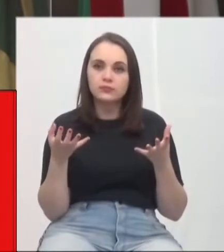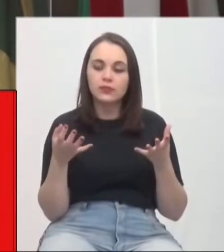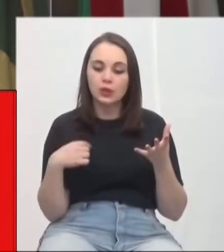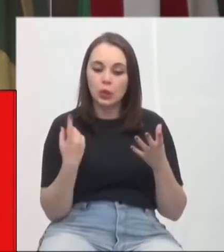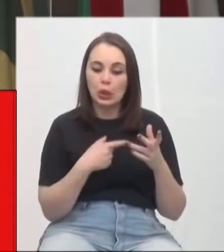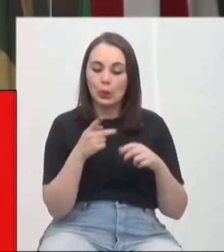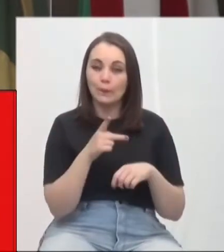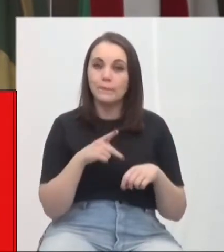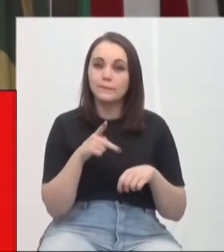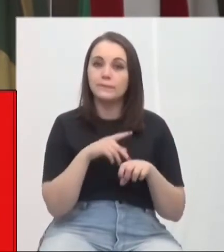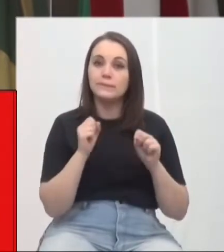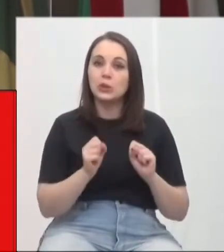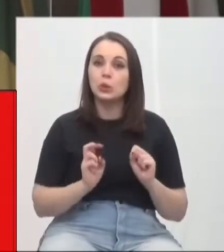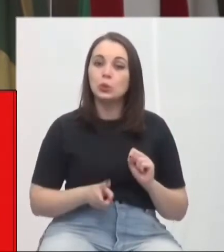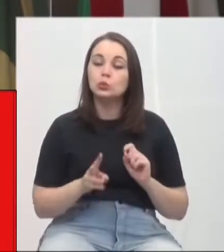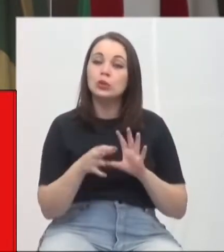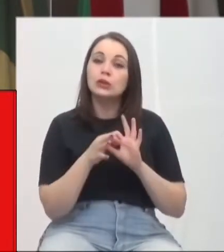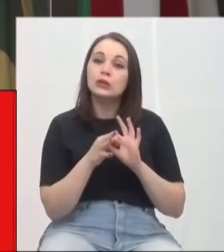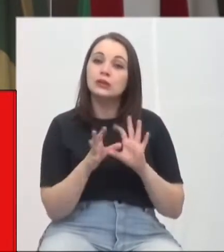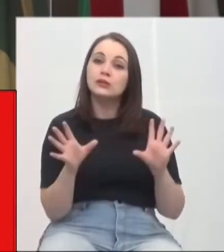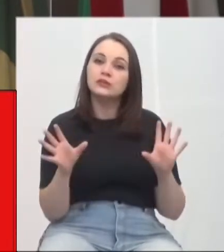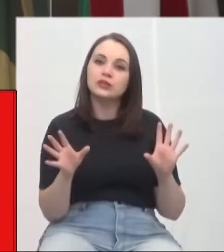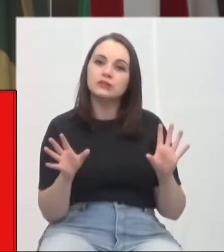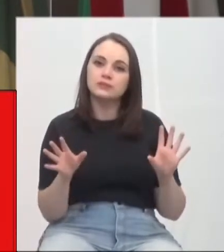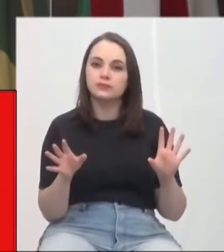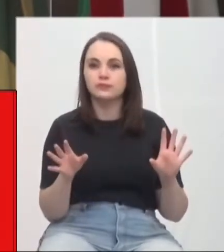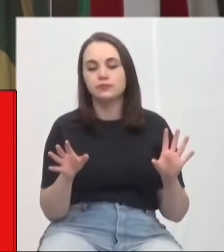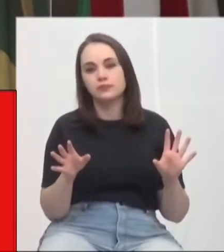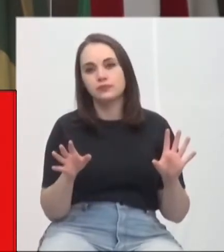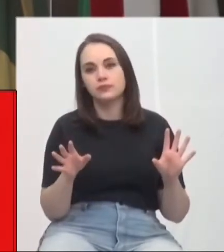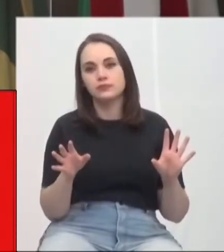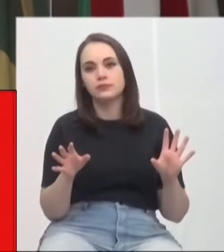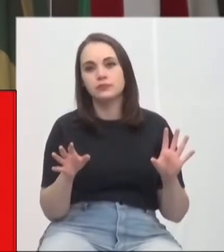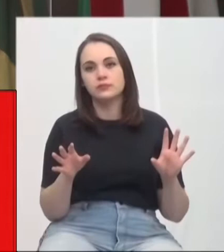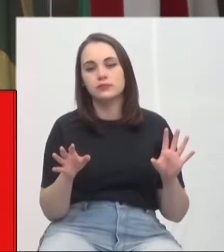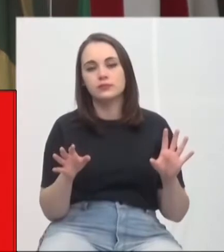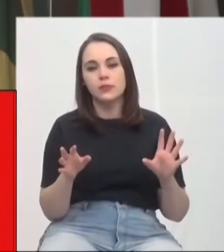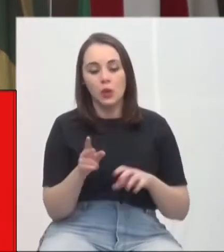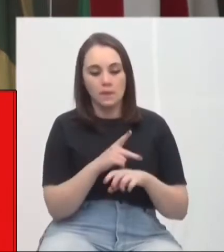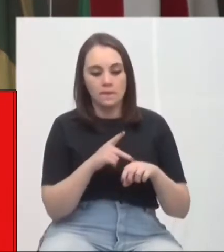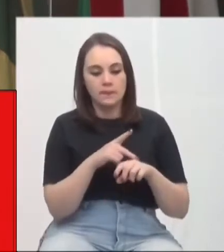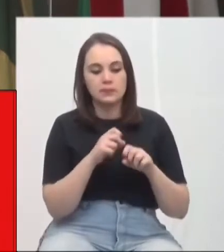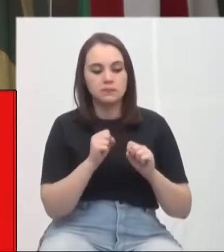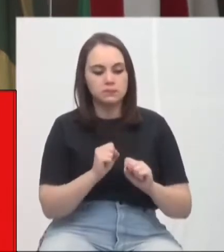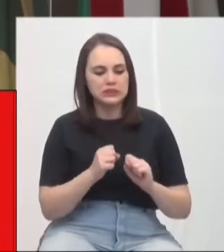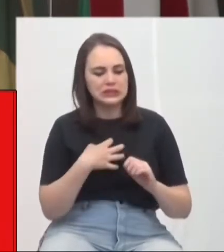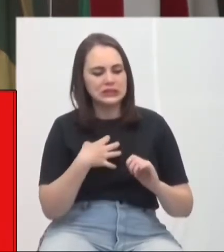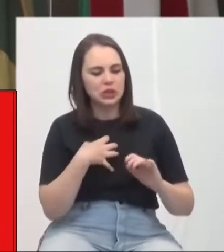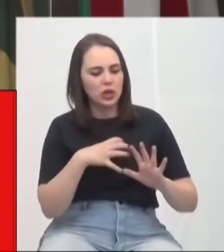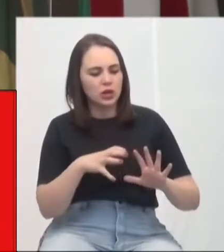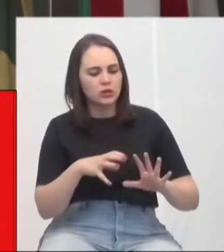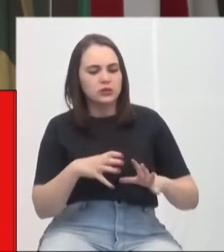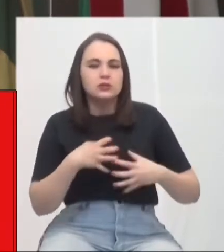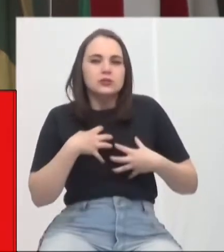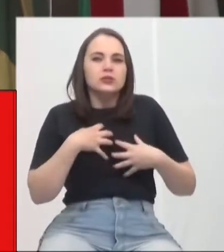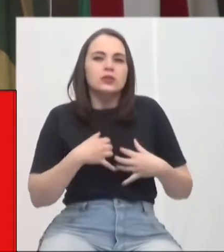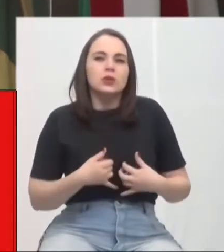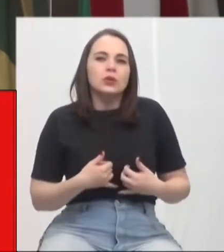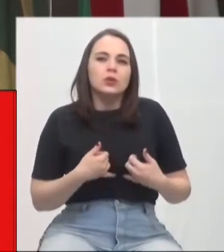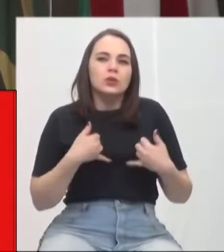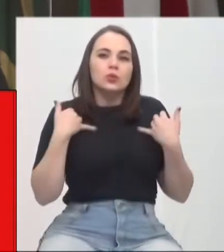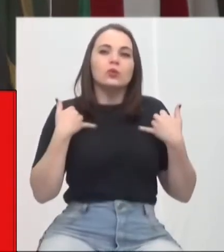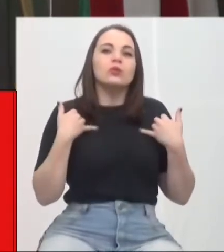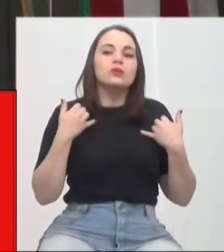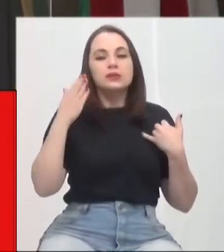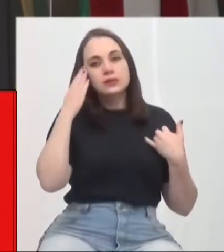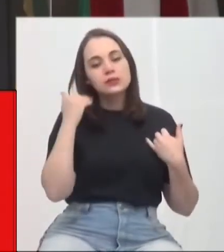nação possa continuar livre, uma nação que possa trazer um orgulho de saber que um governo